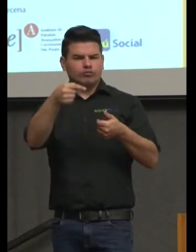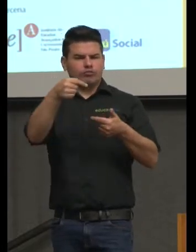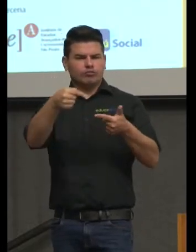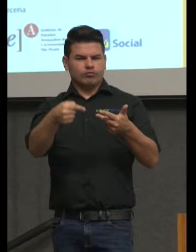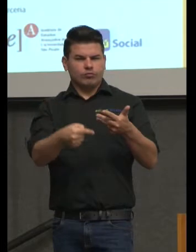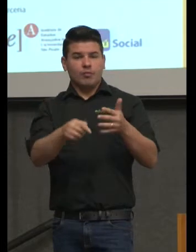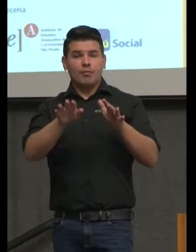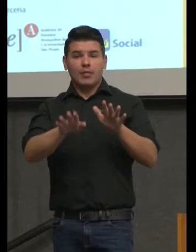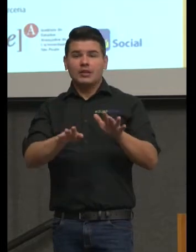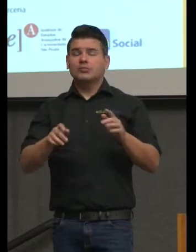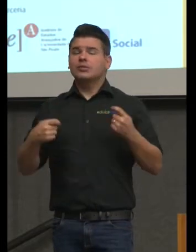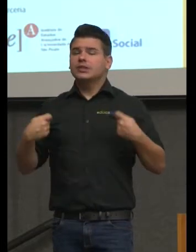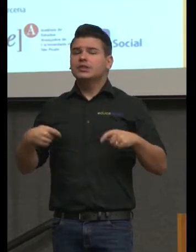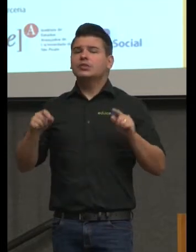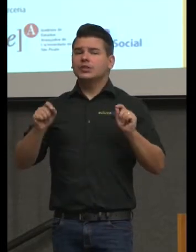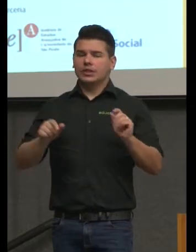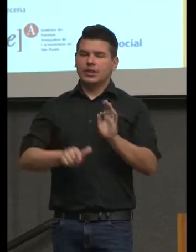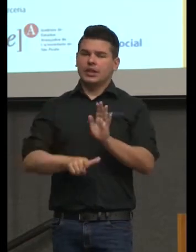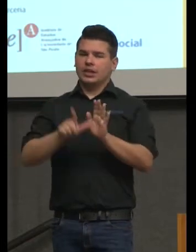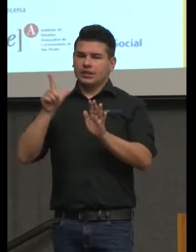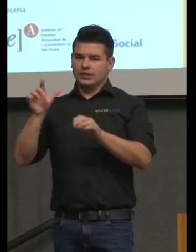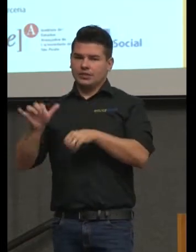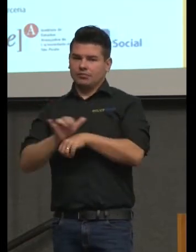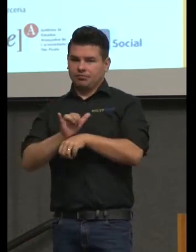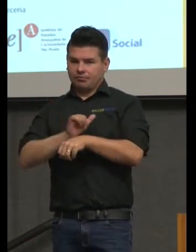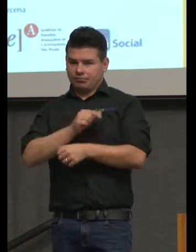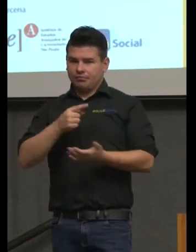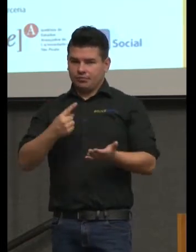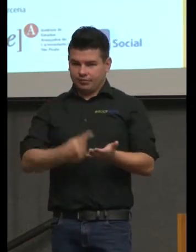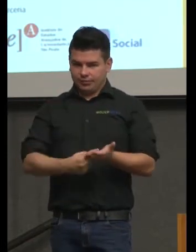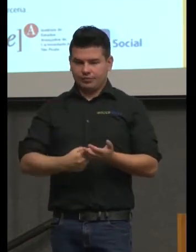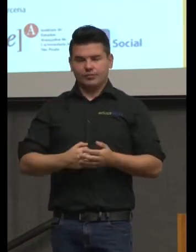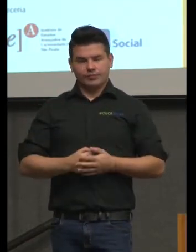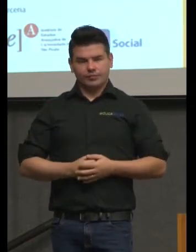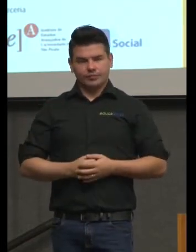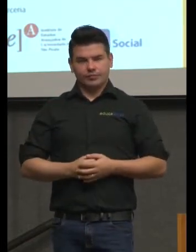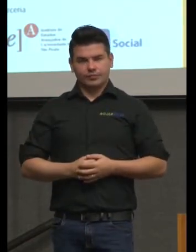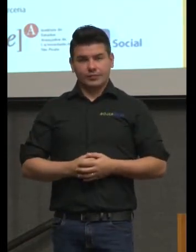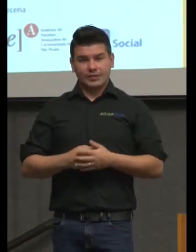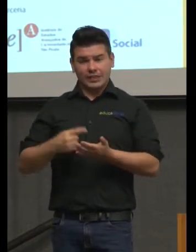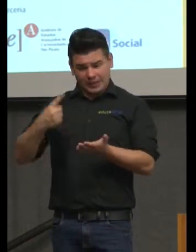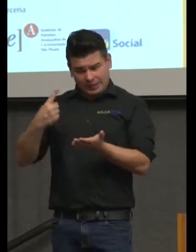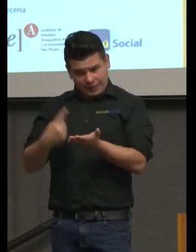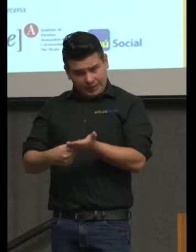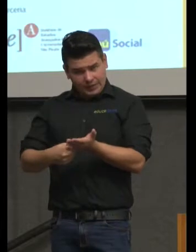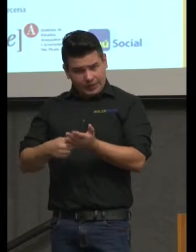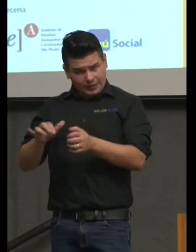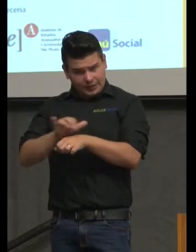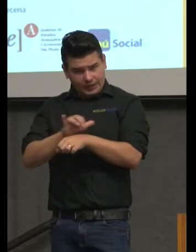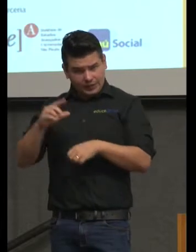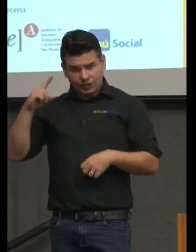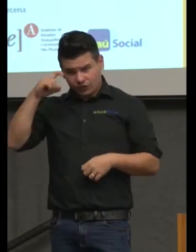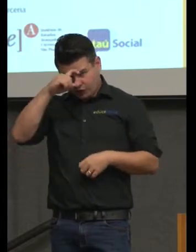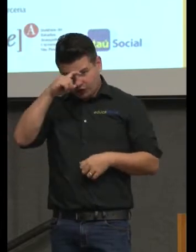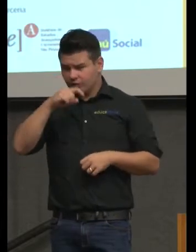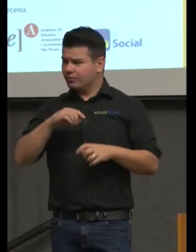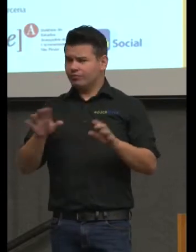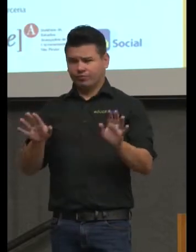nós planejemos. mais difícil do que planejar isso é avaliar isso.